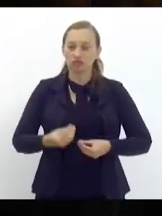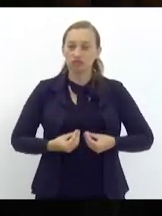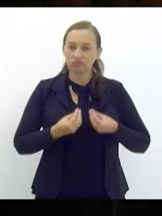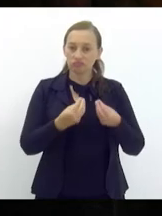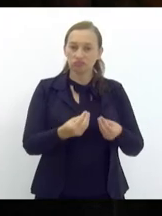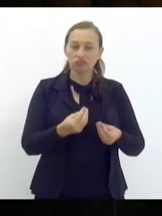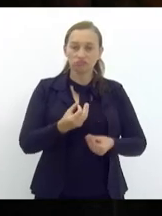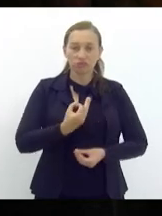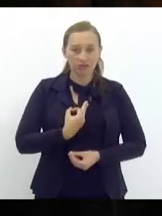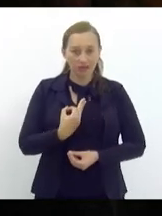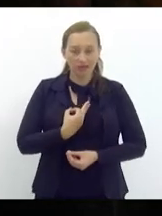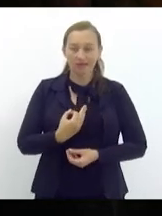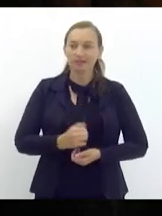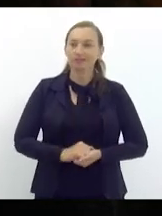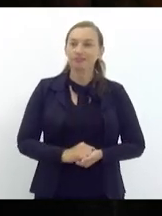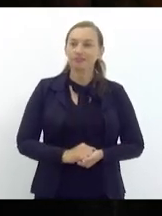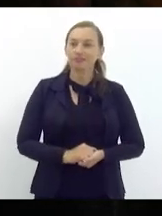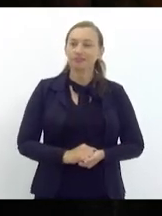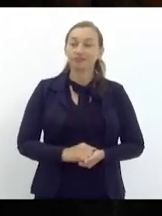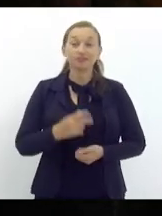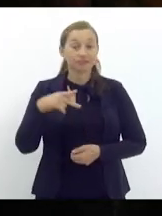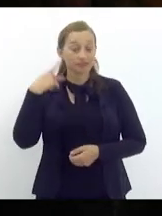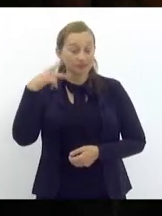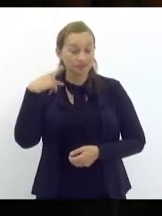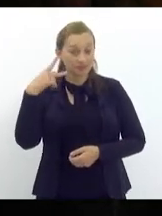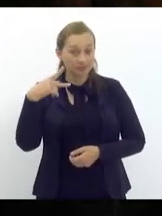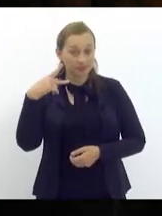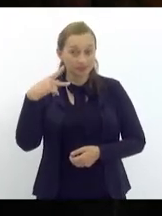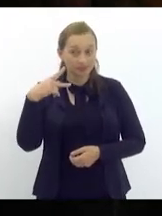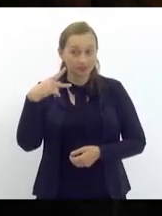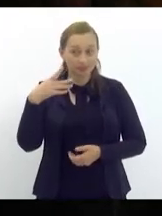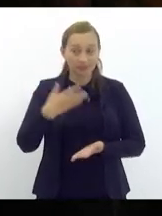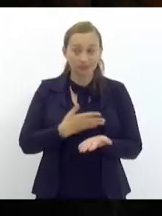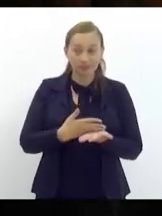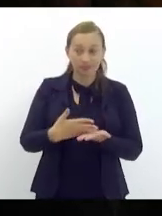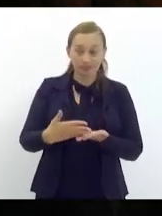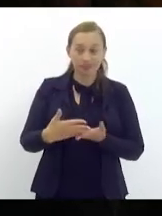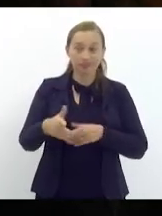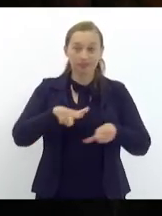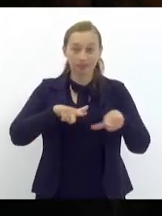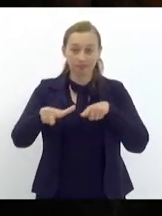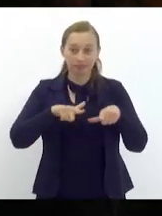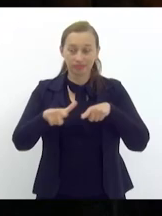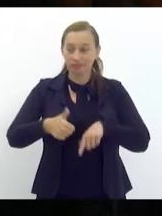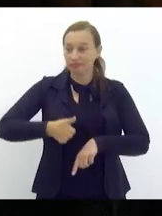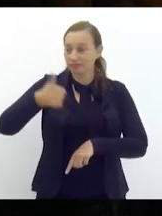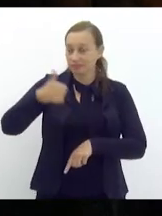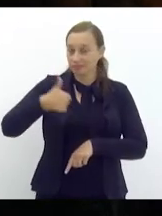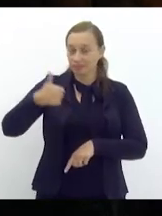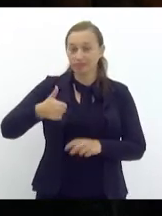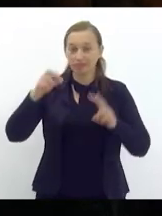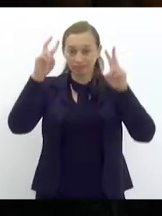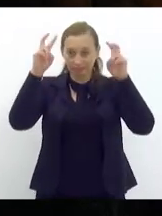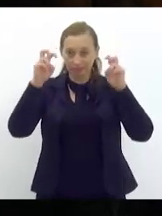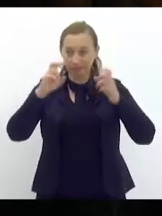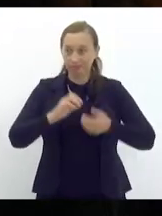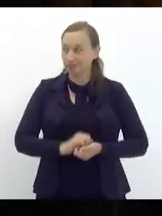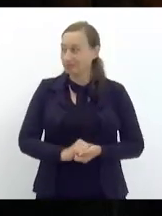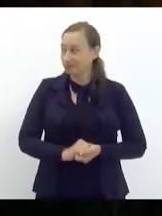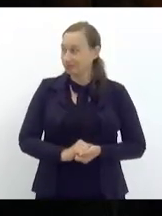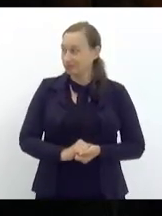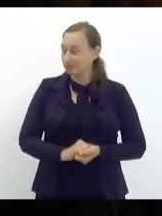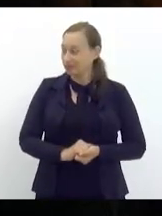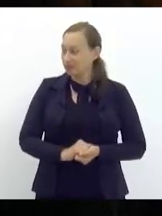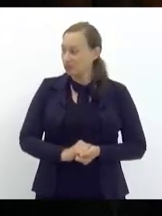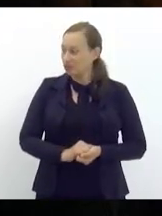o parlamentar preside os trabalhos primeiro esta questão e